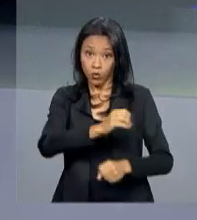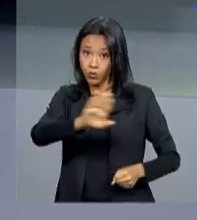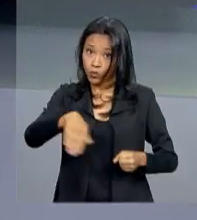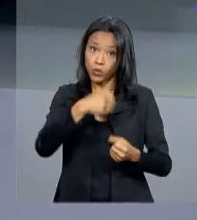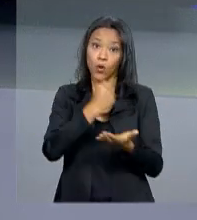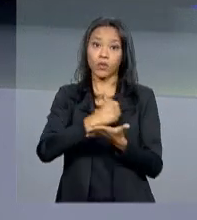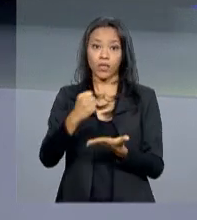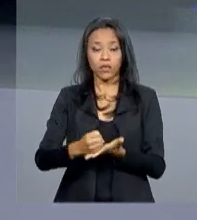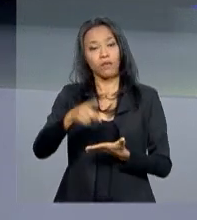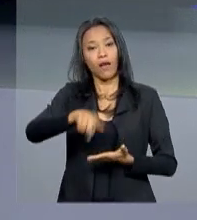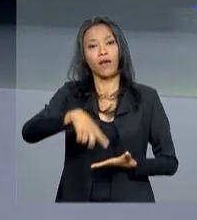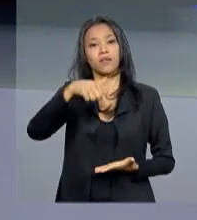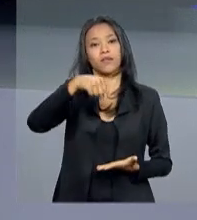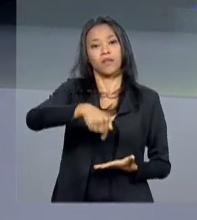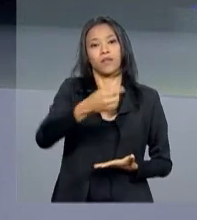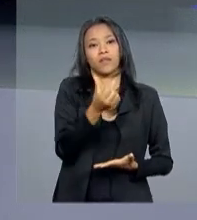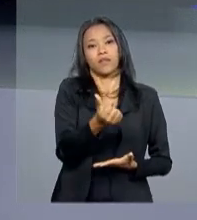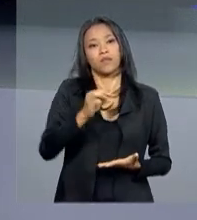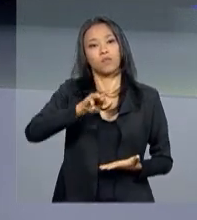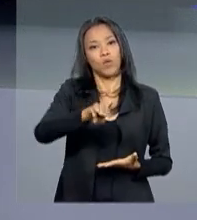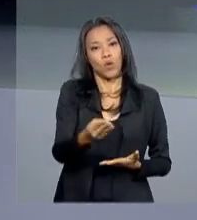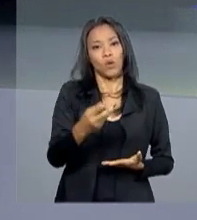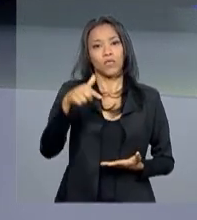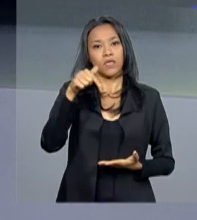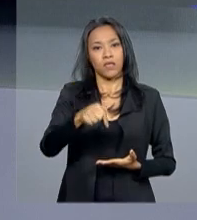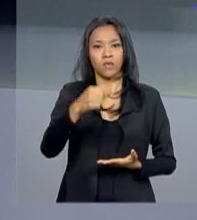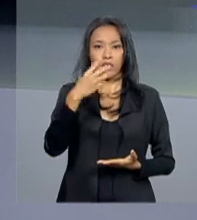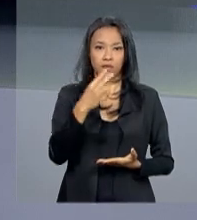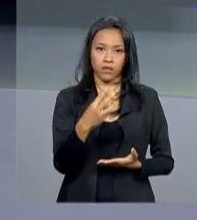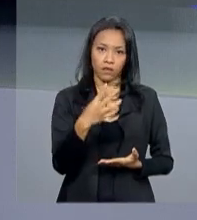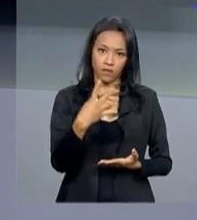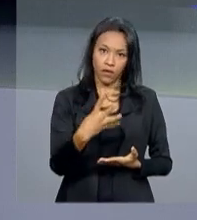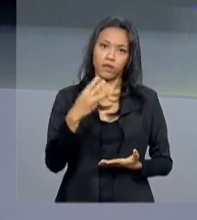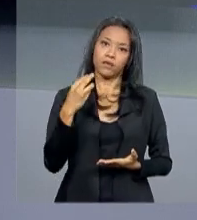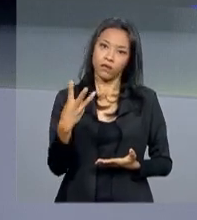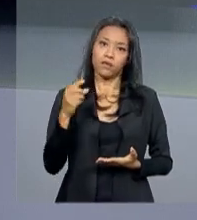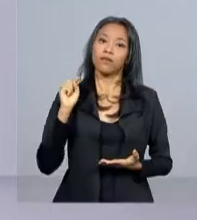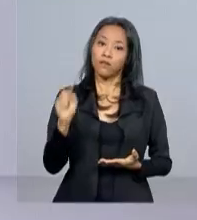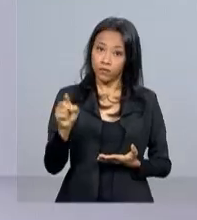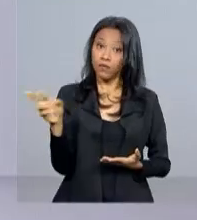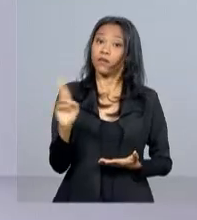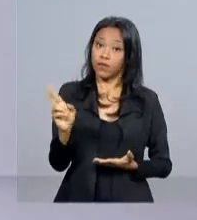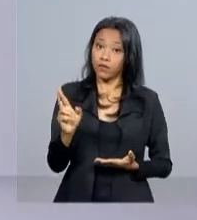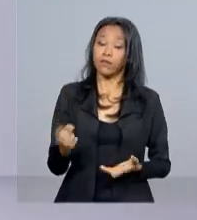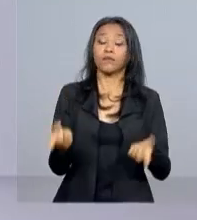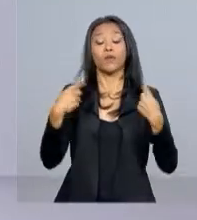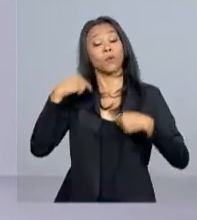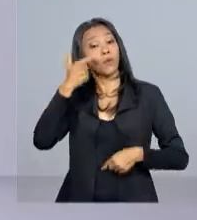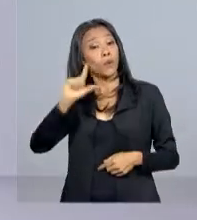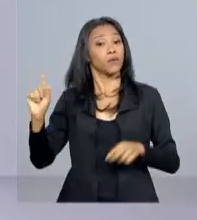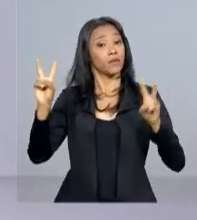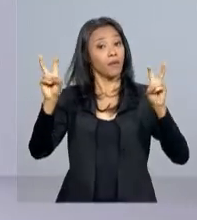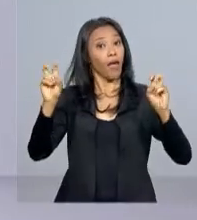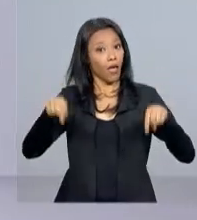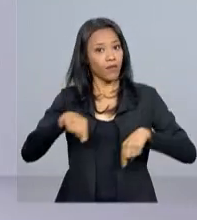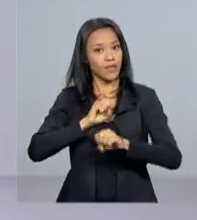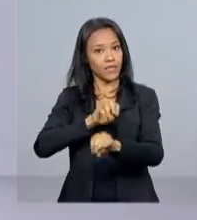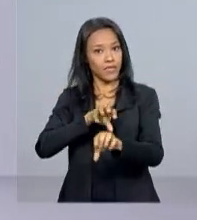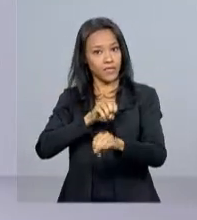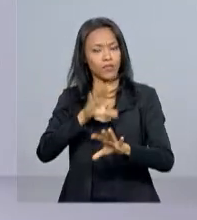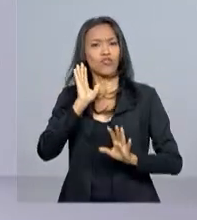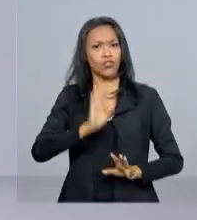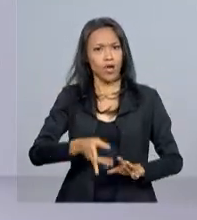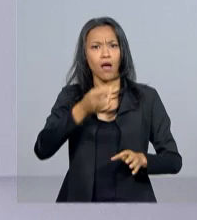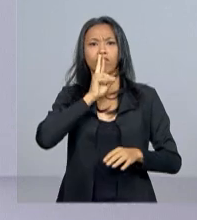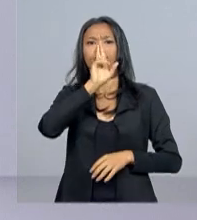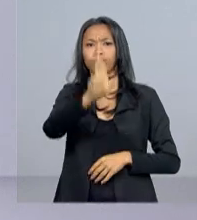contratação é de 76 milhões 743 mil reais. O assunto agora é educação. Saiu